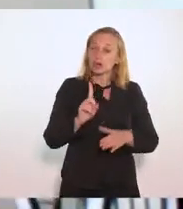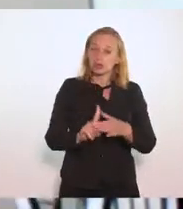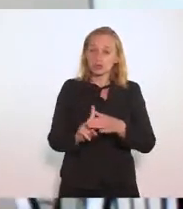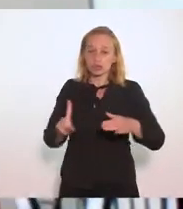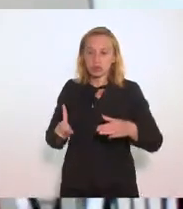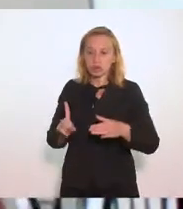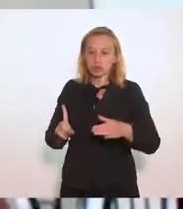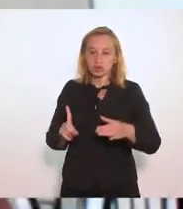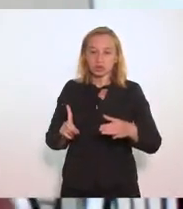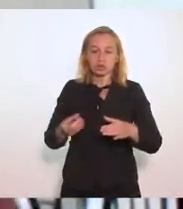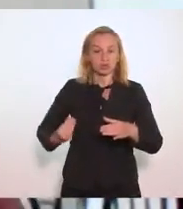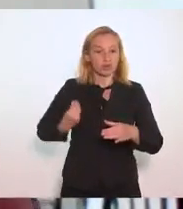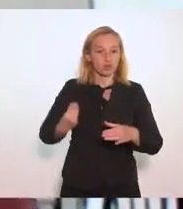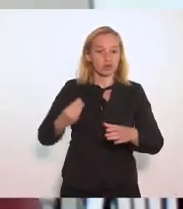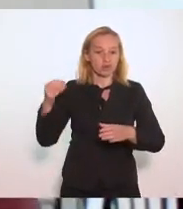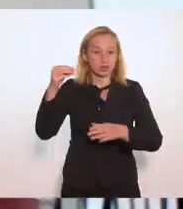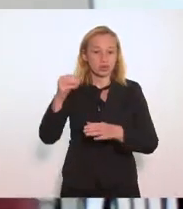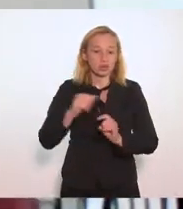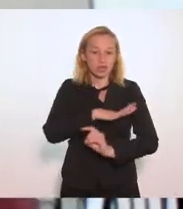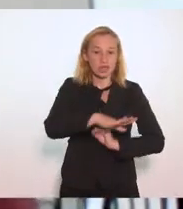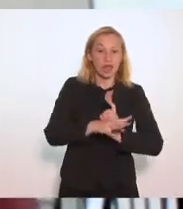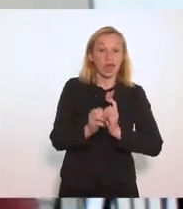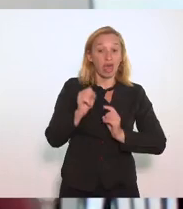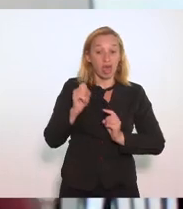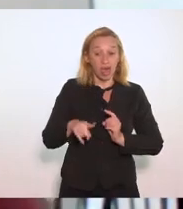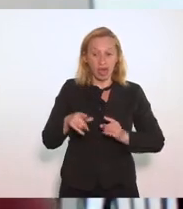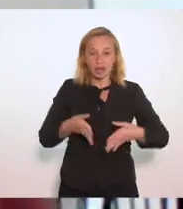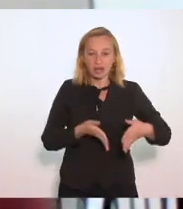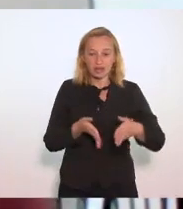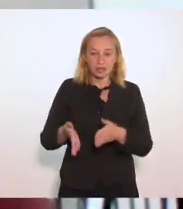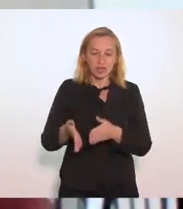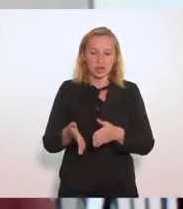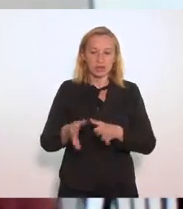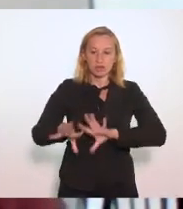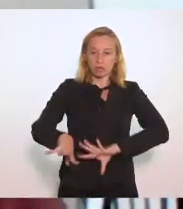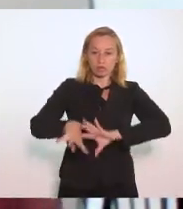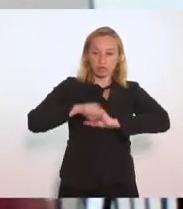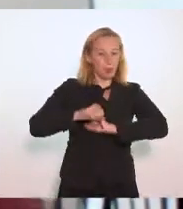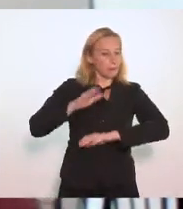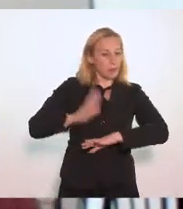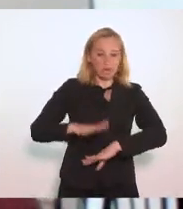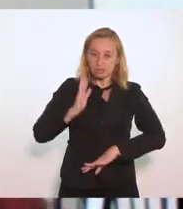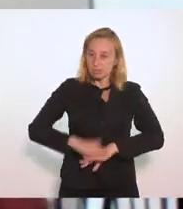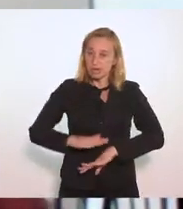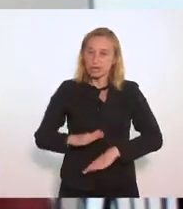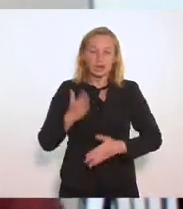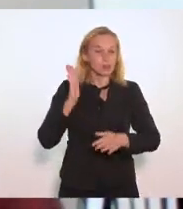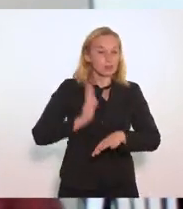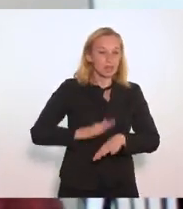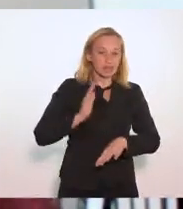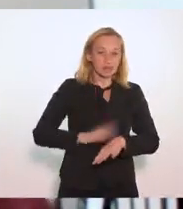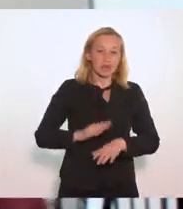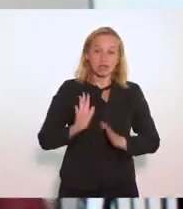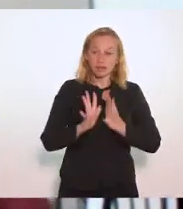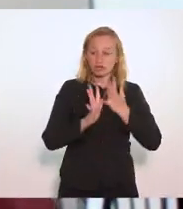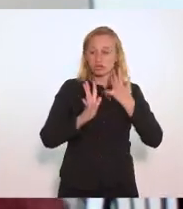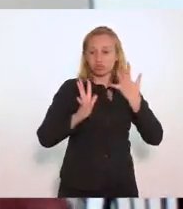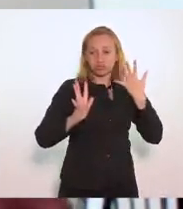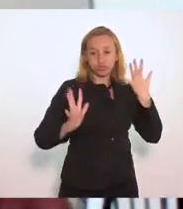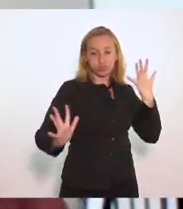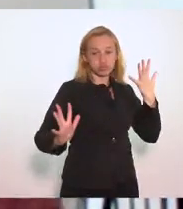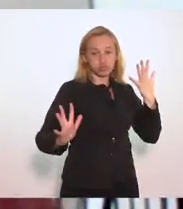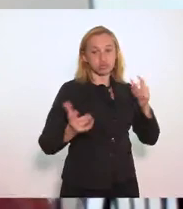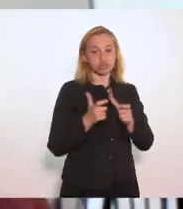do convívio social é caminhar para manter os níveis de contágio alto para aumentar ainda mais a fila para